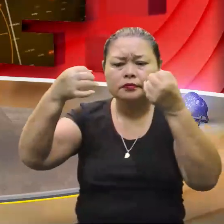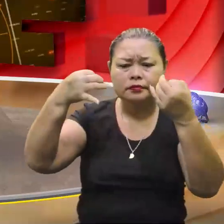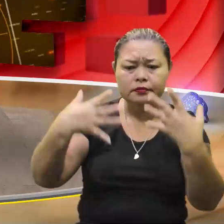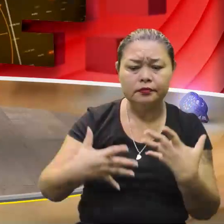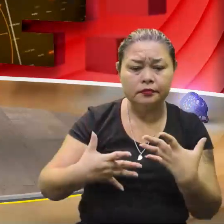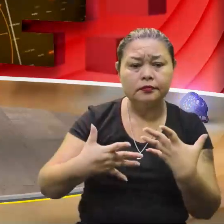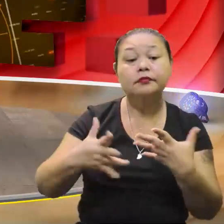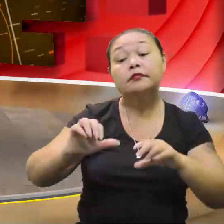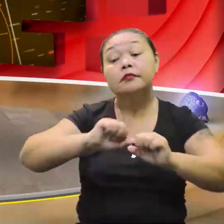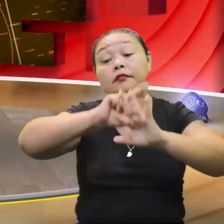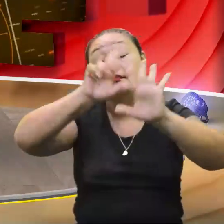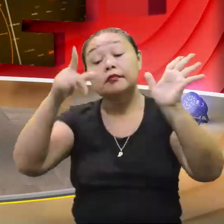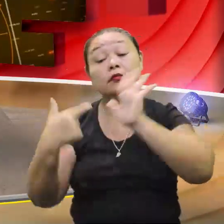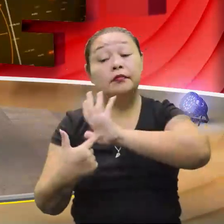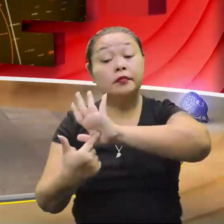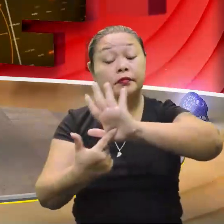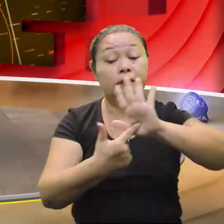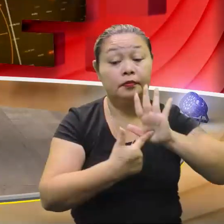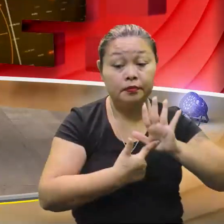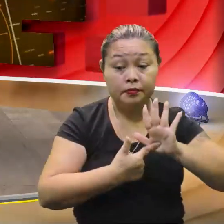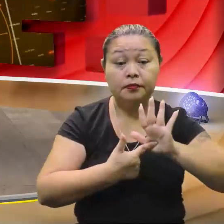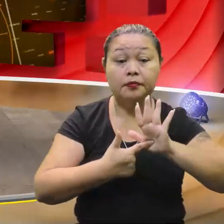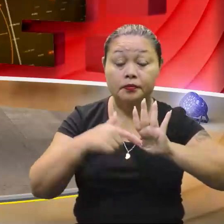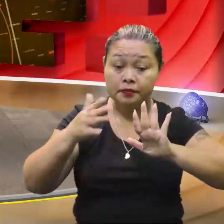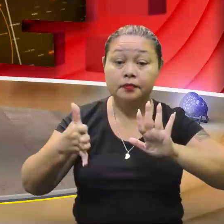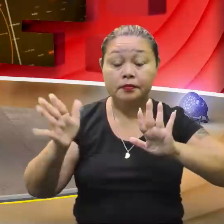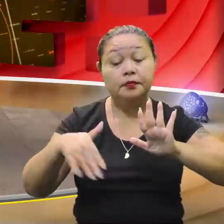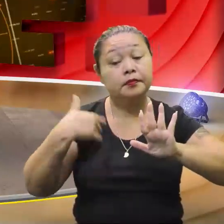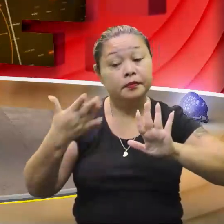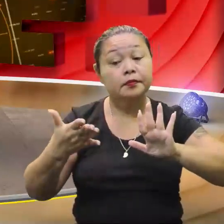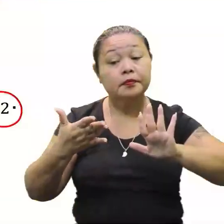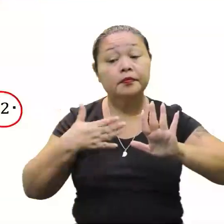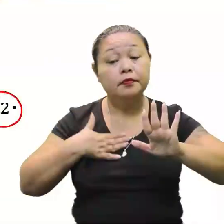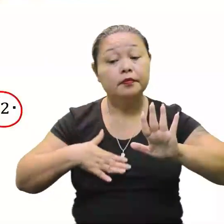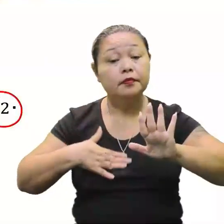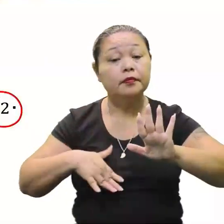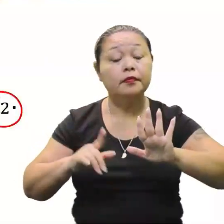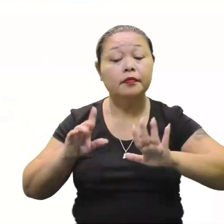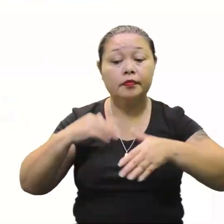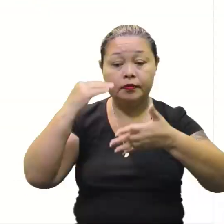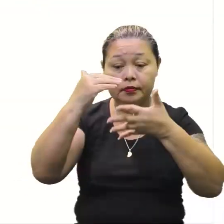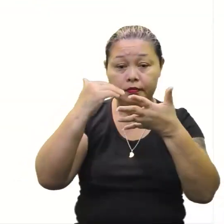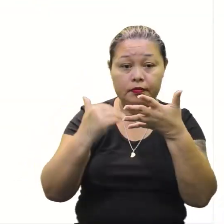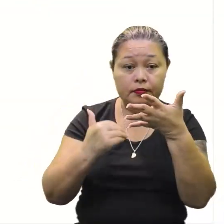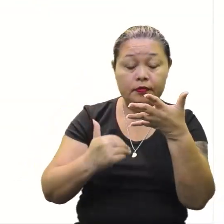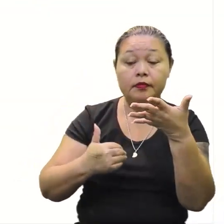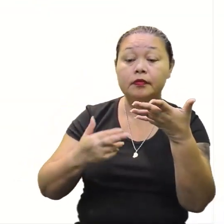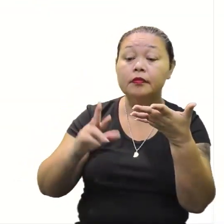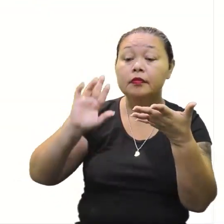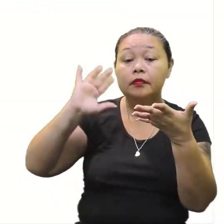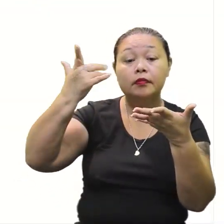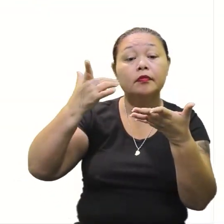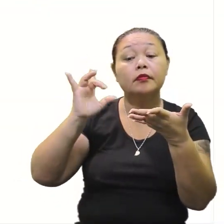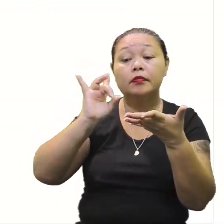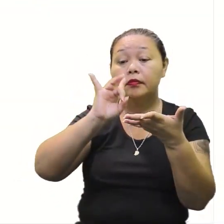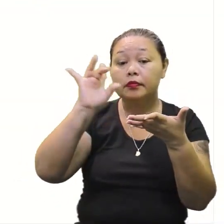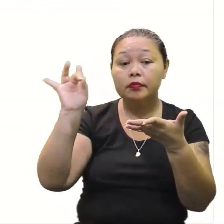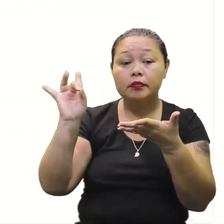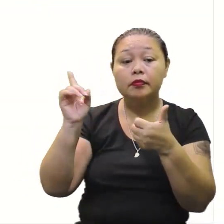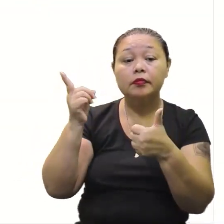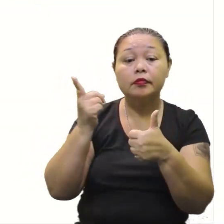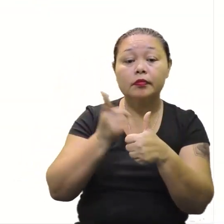aqui, mas claro que mostrando vai ficando mais tranquilo. Olha lá então, vamos no passo a passo agora resolver um de cada vez.